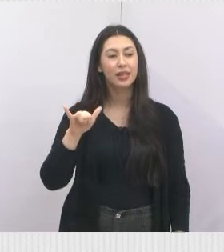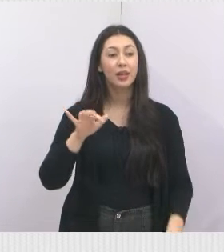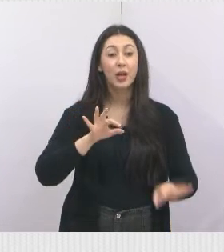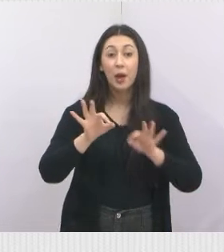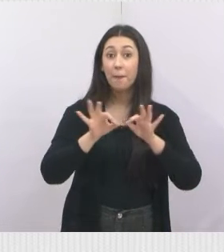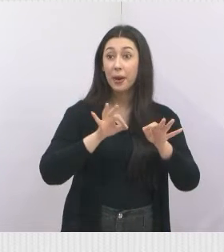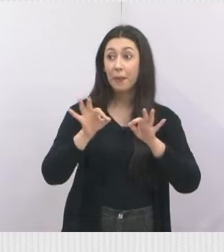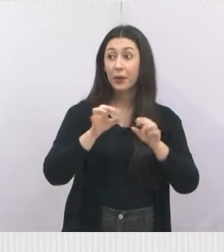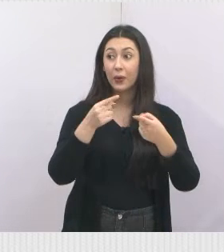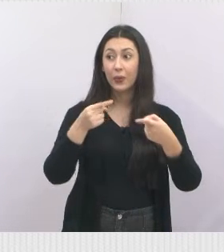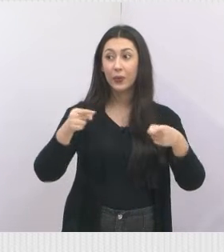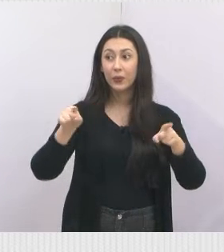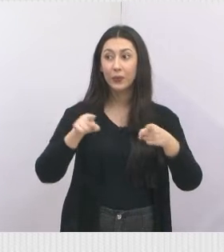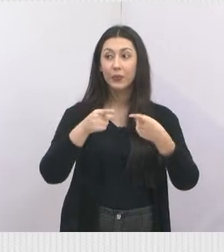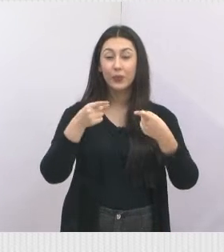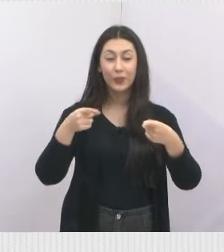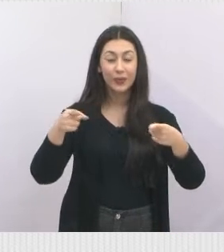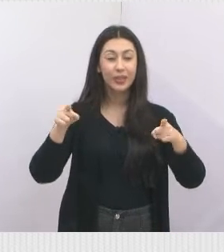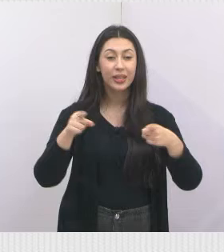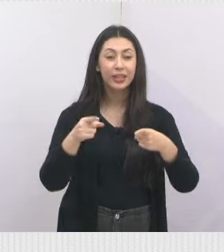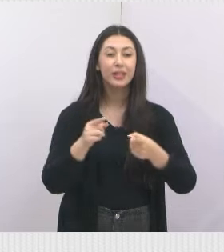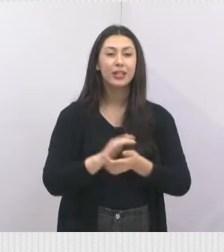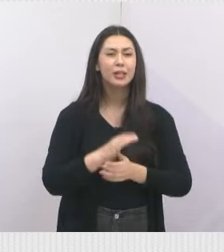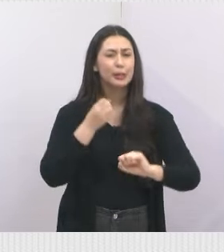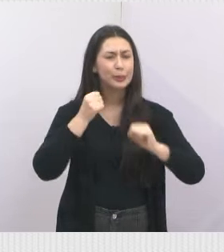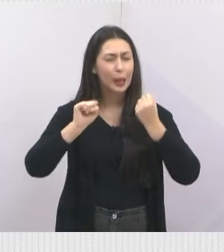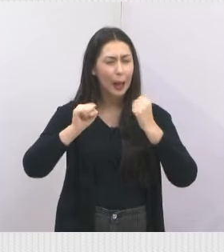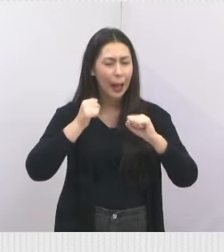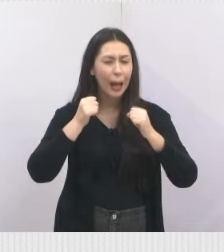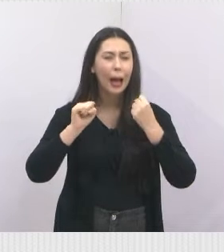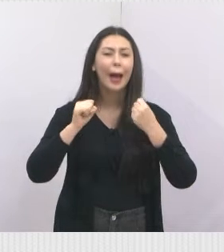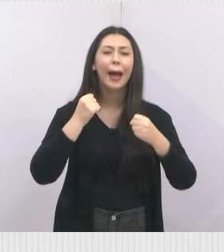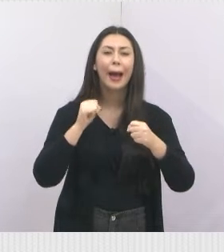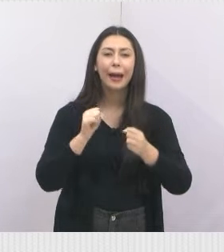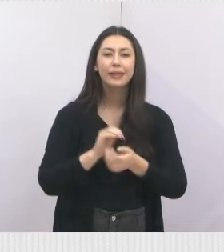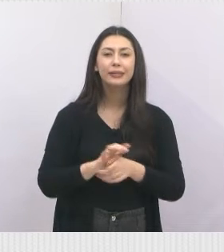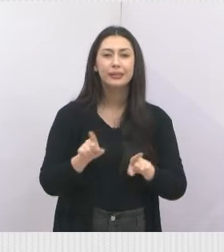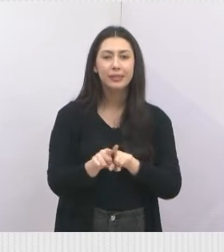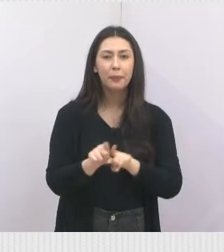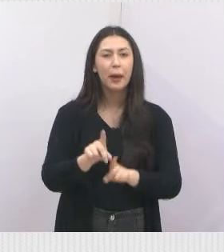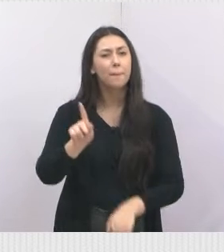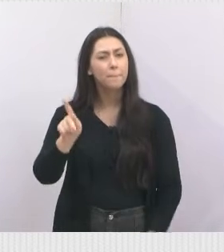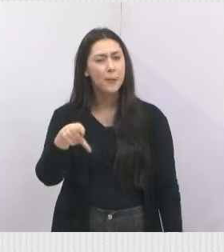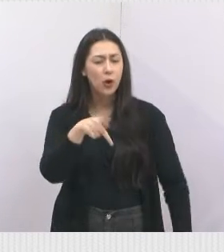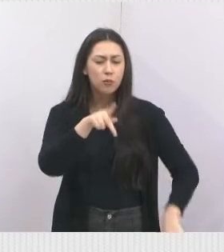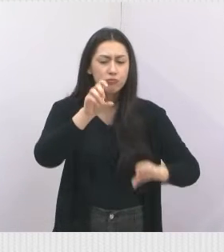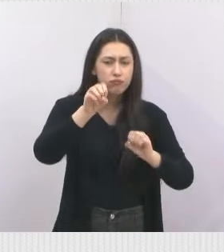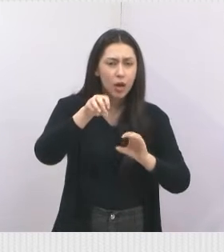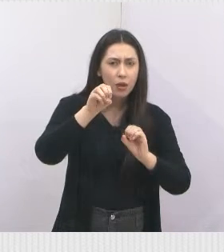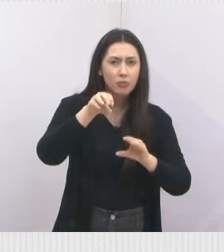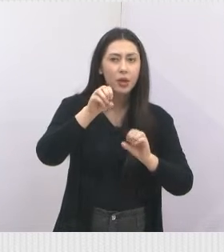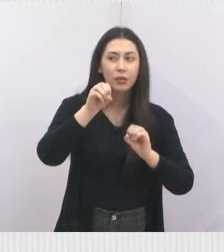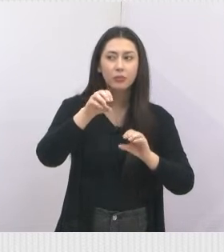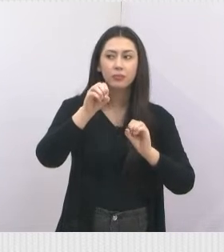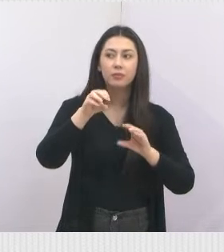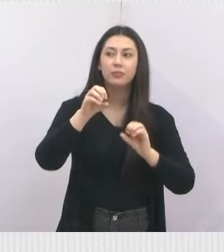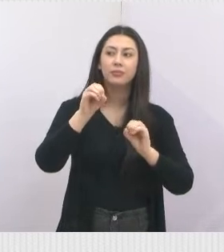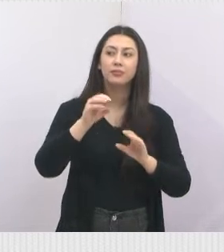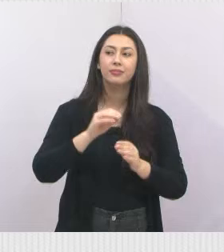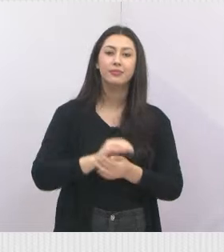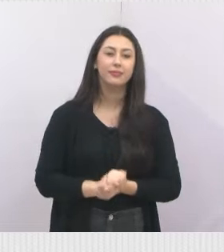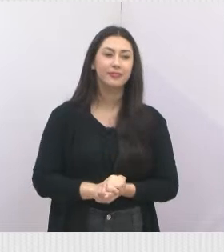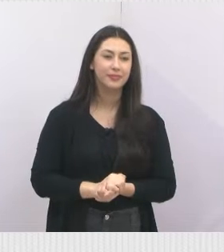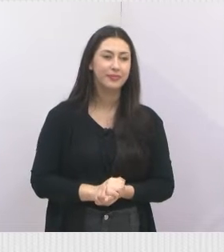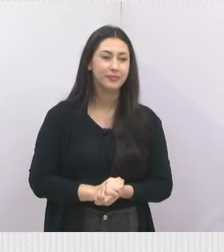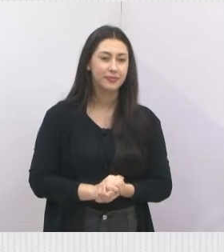hino de São João Maria Vianney, era salmista, catequista e que faz uma grande falta no meio de nós, porque fazia um